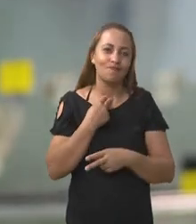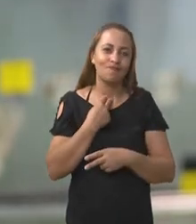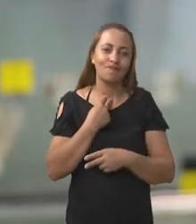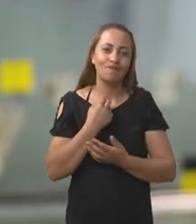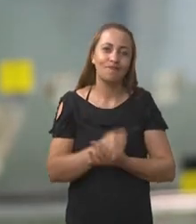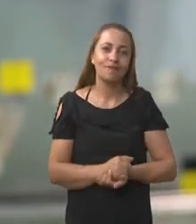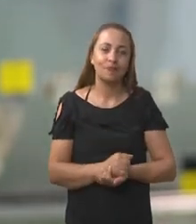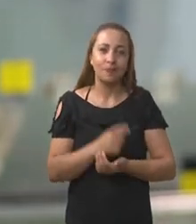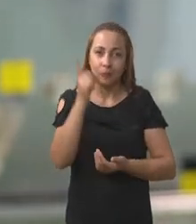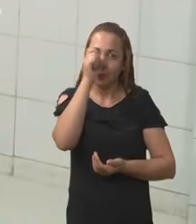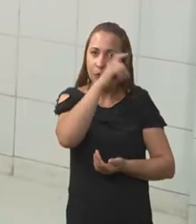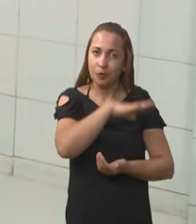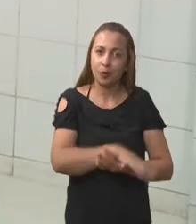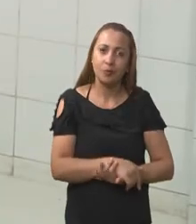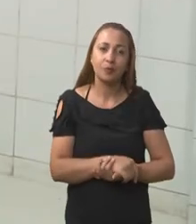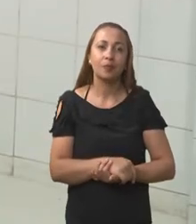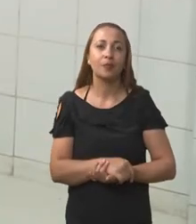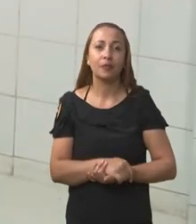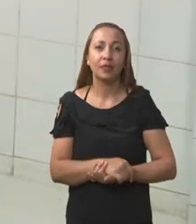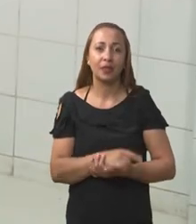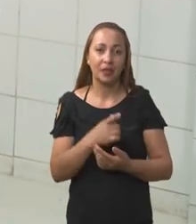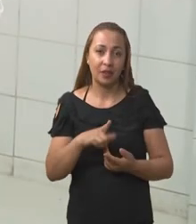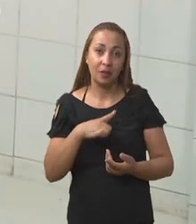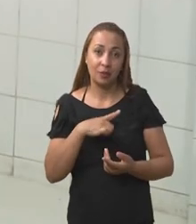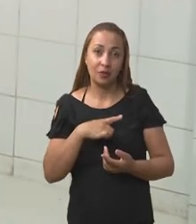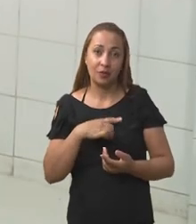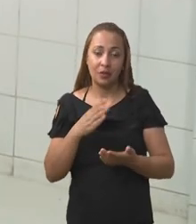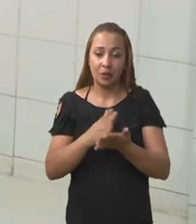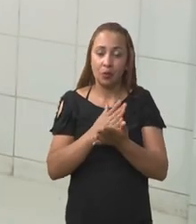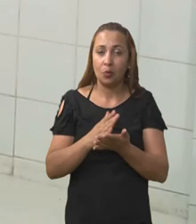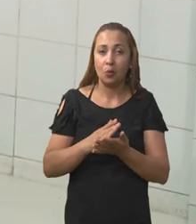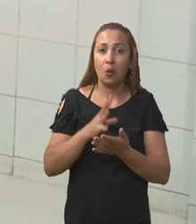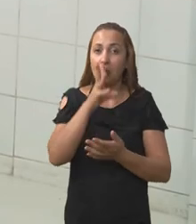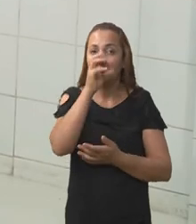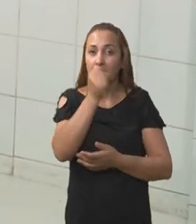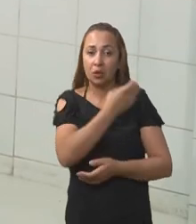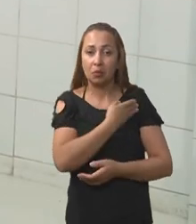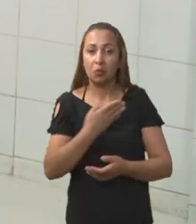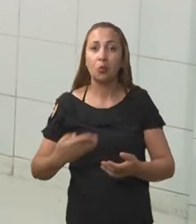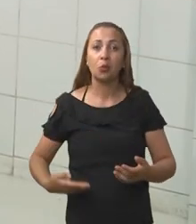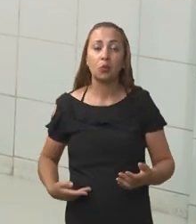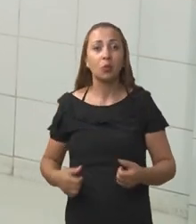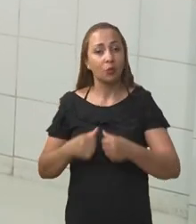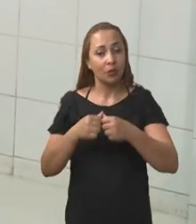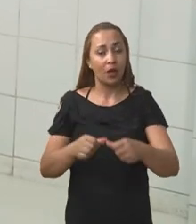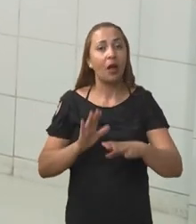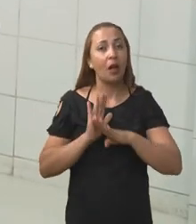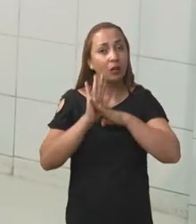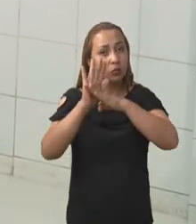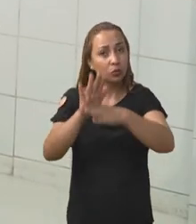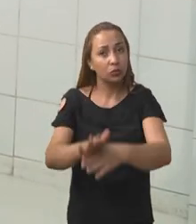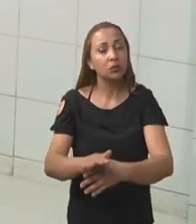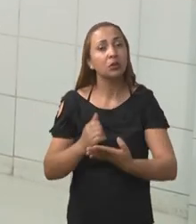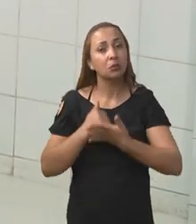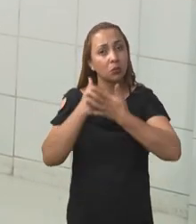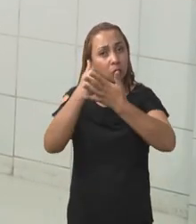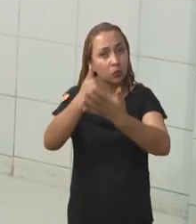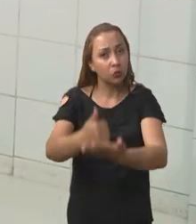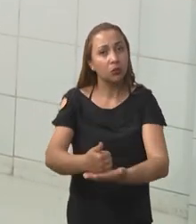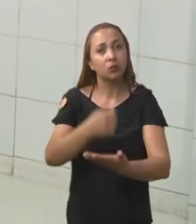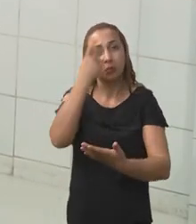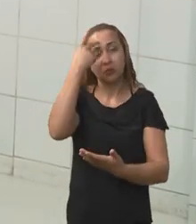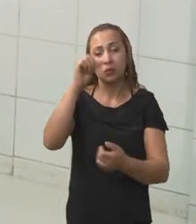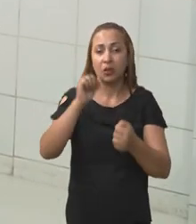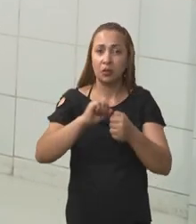possível. Então, talvez, algo que pudesse o poder público mesmo se apropriar para poder, assim,